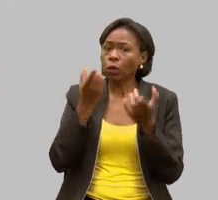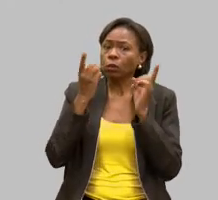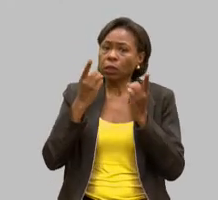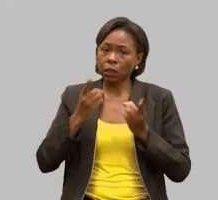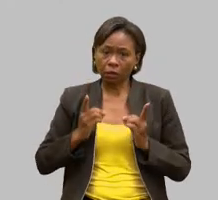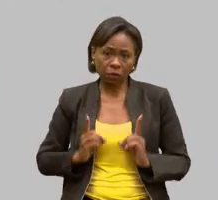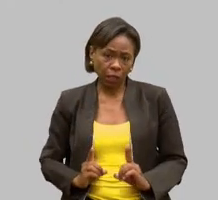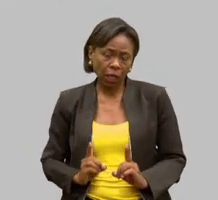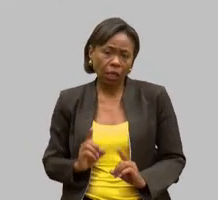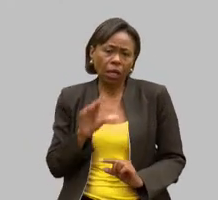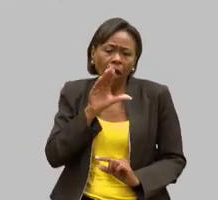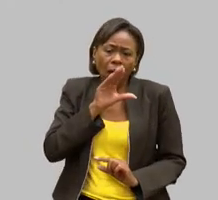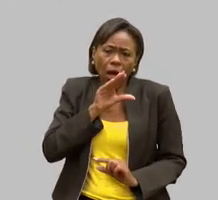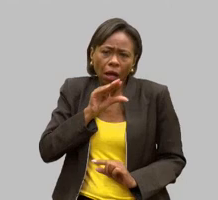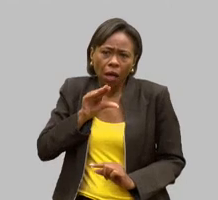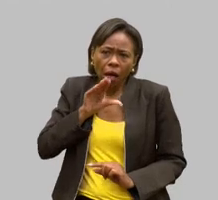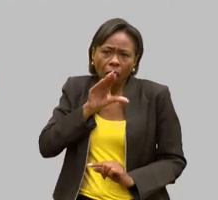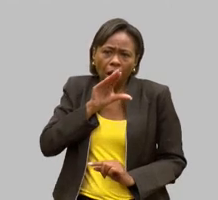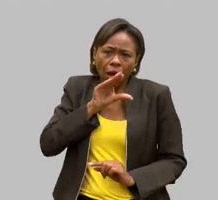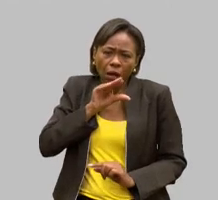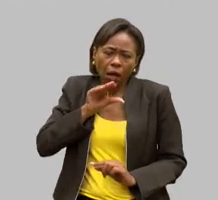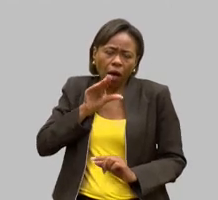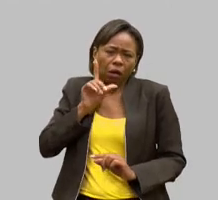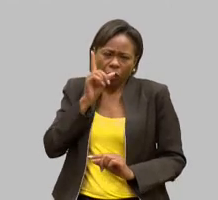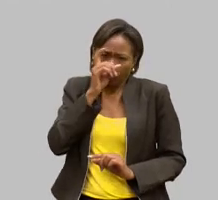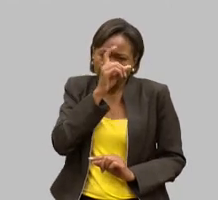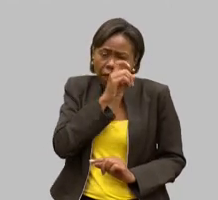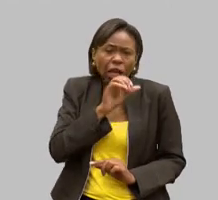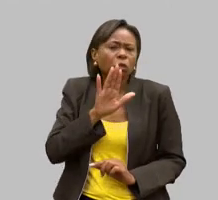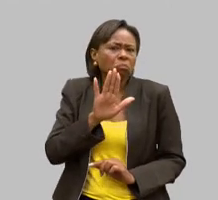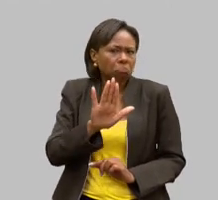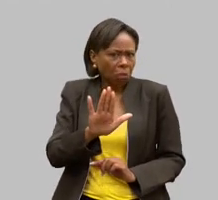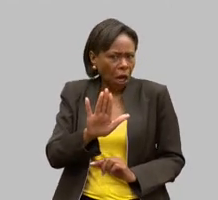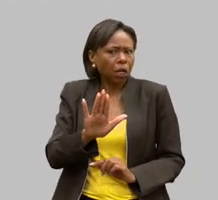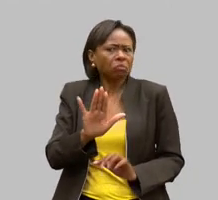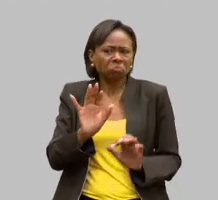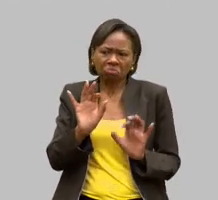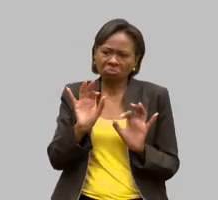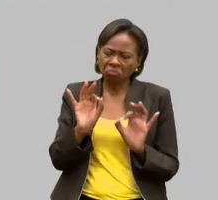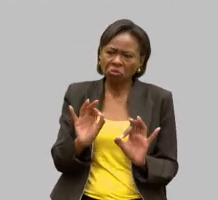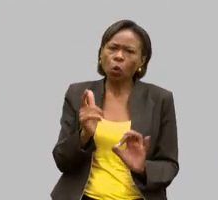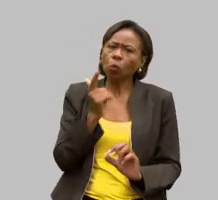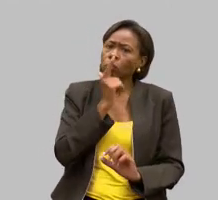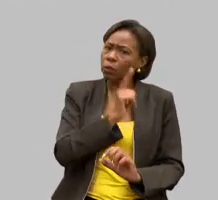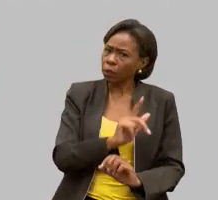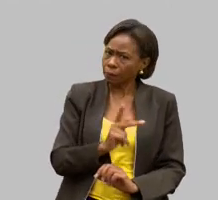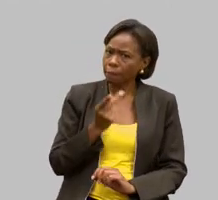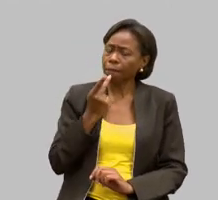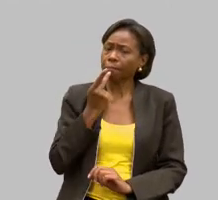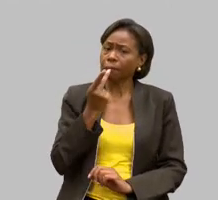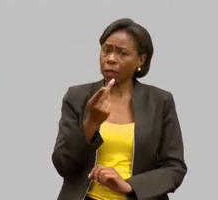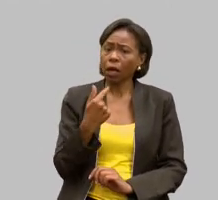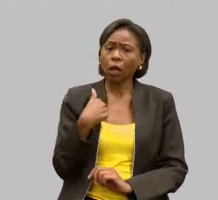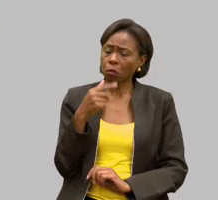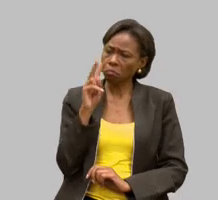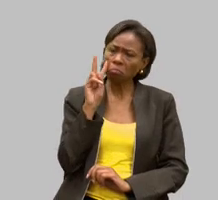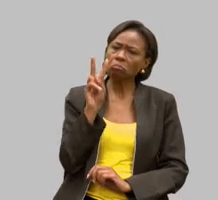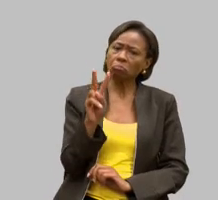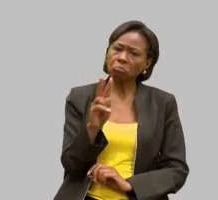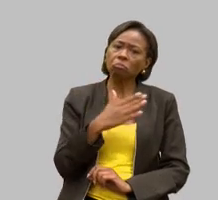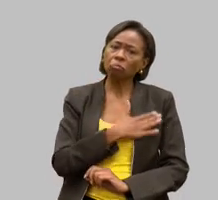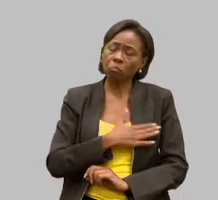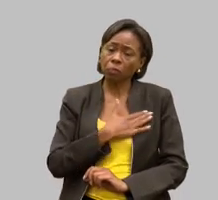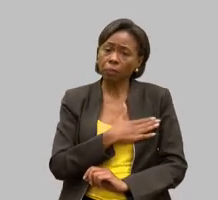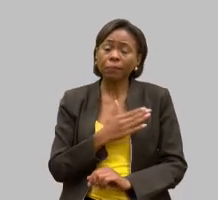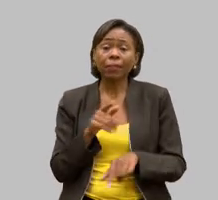para falar, mas se expressaram, todo mundo entendeu, gostei, motivei, e tinha alguns empresários também. Então, 15